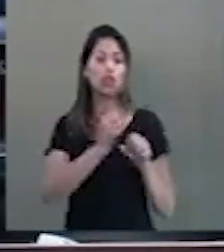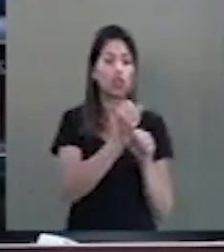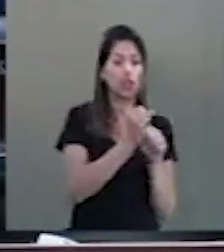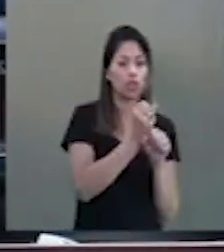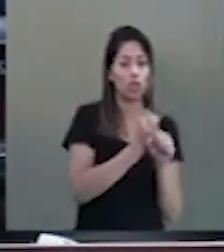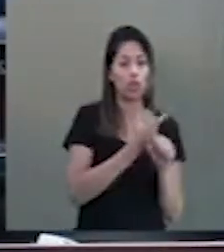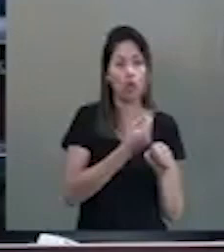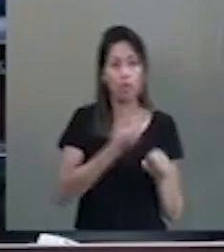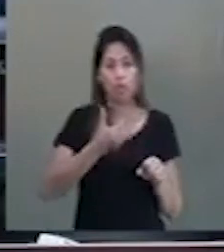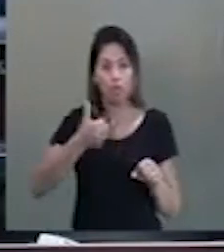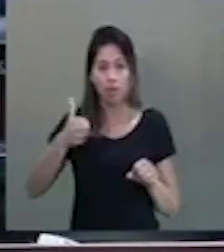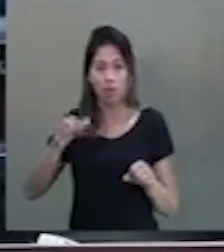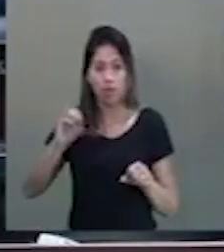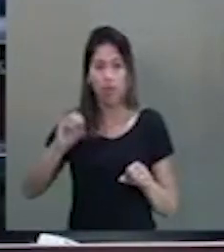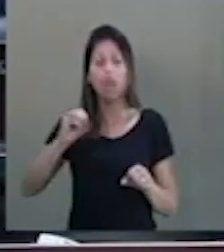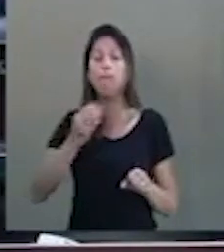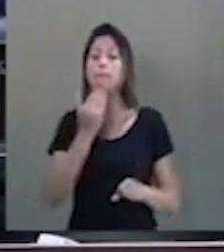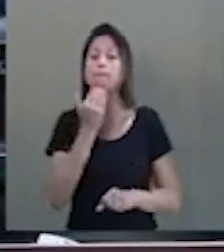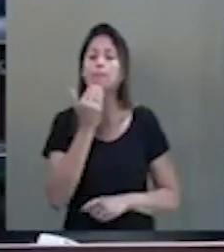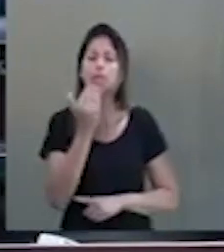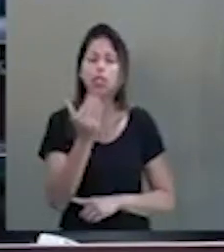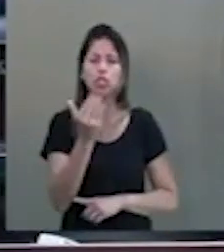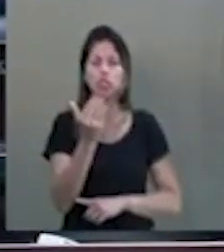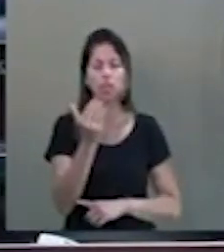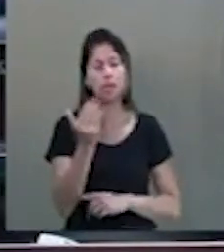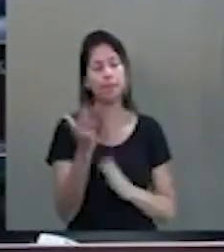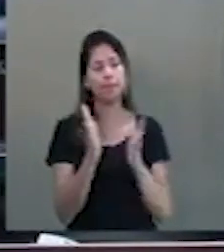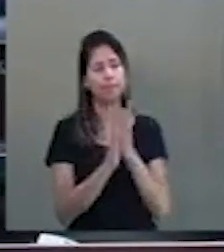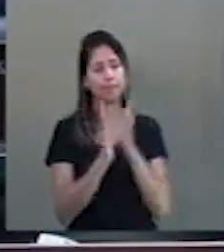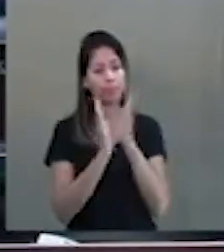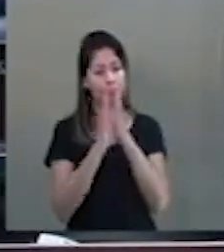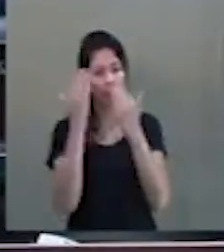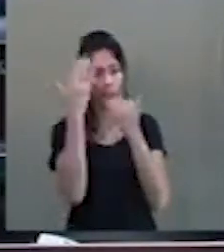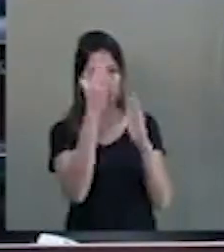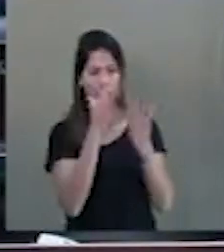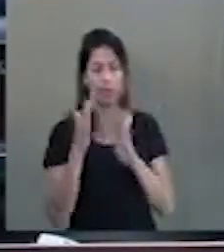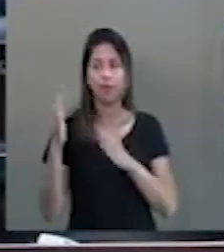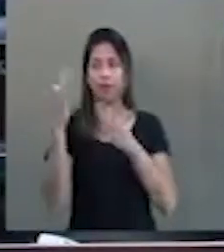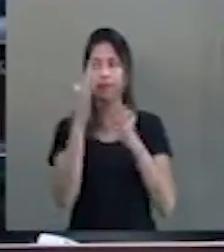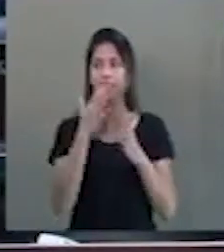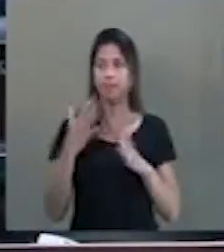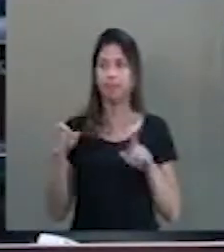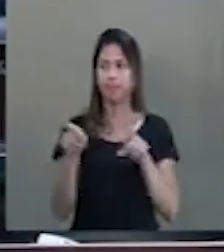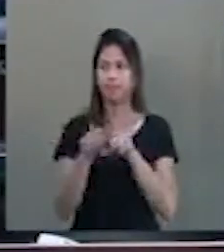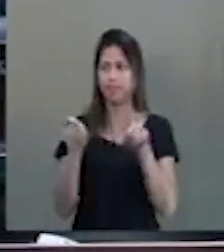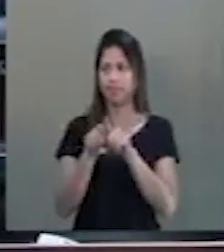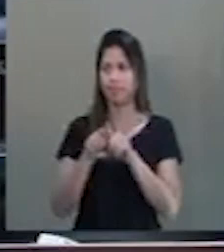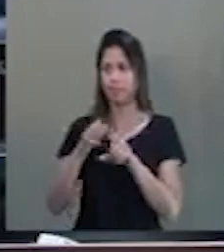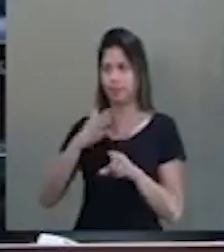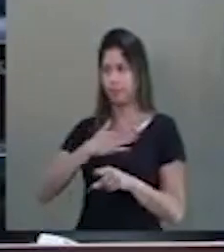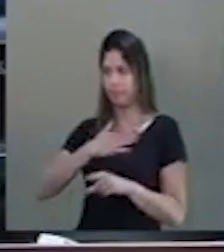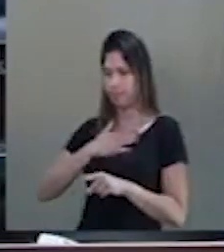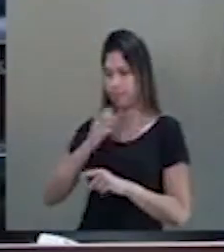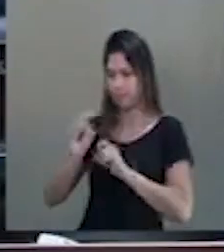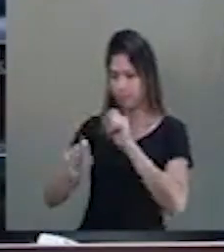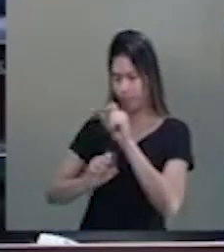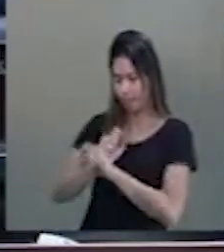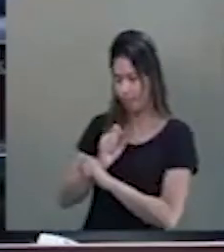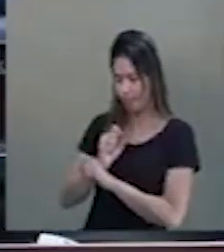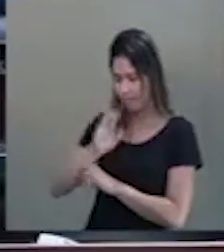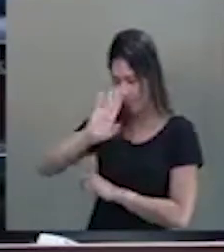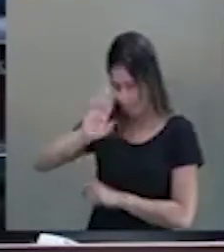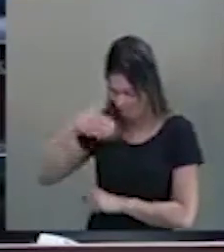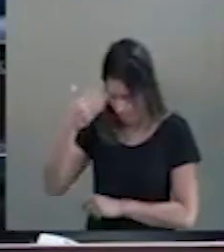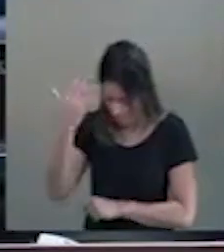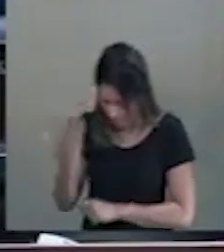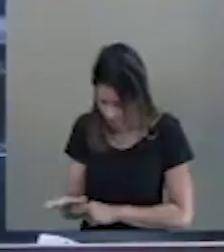Eu tenho a ousadia de pedir uma salva de palmas à minha querida amiga, que eu tive a honra de daquela